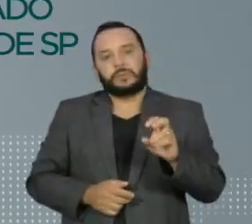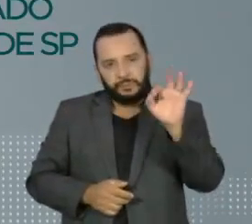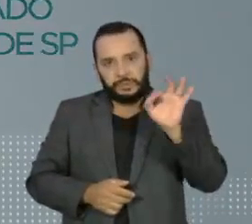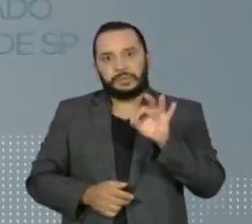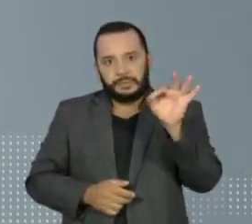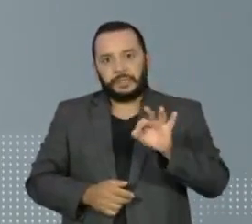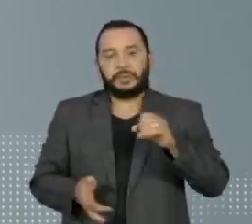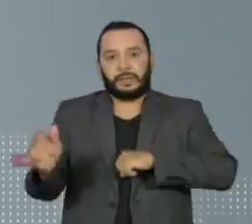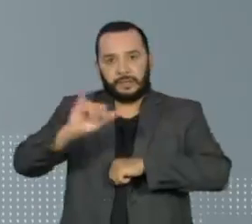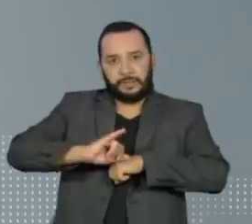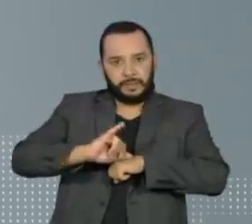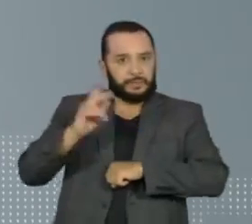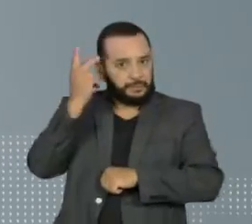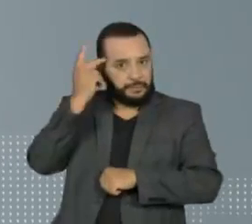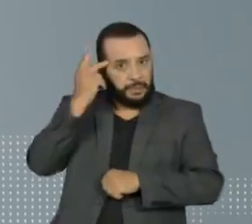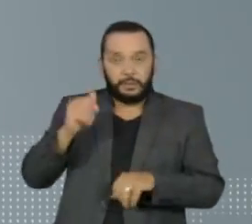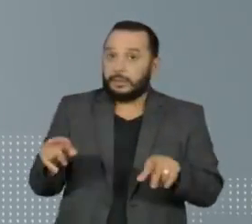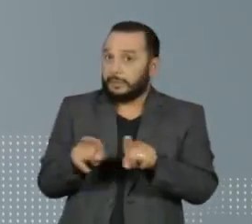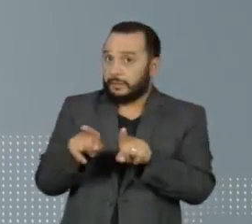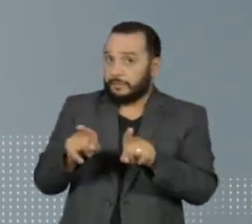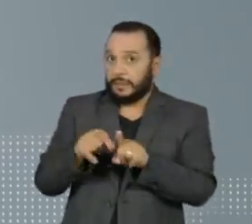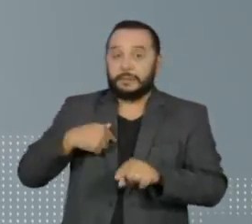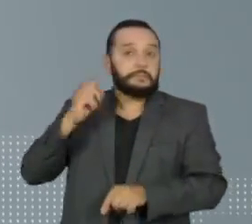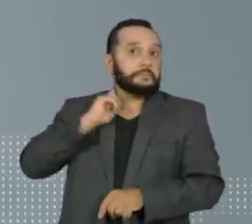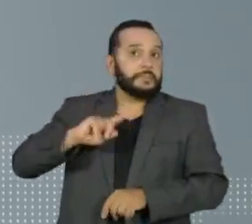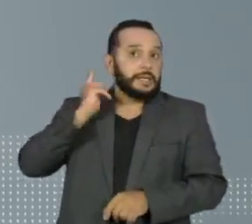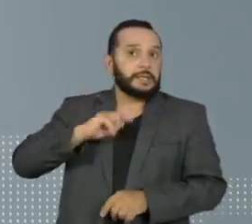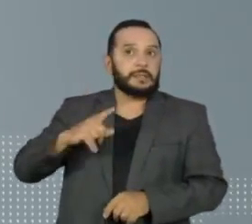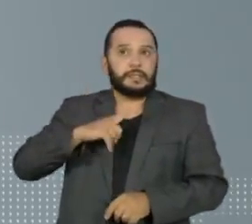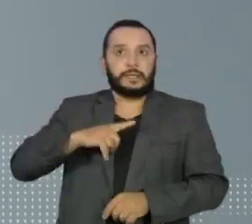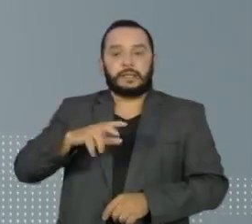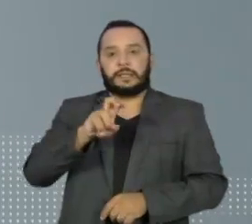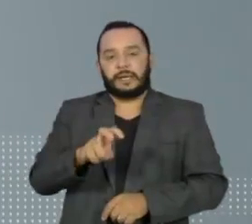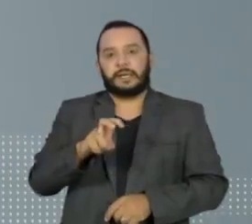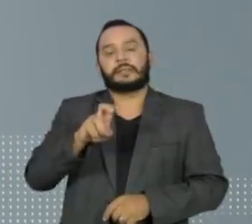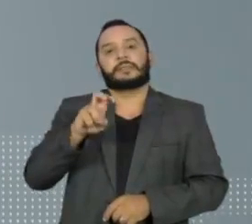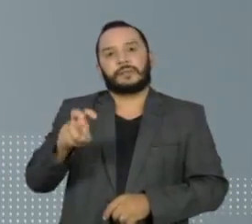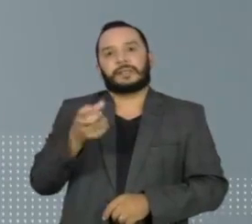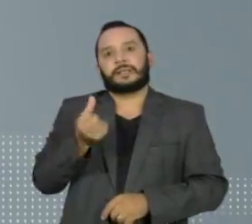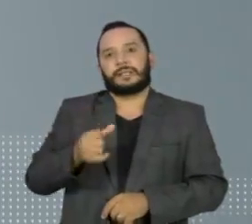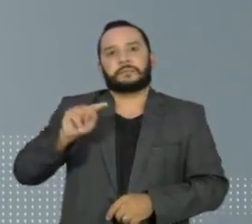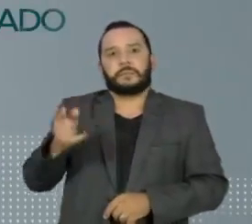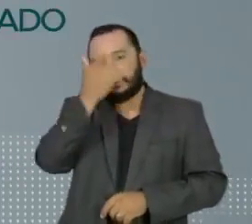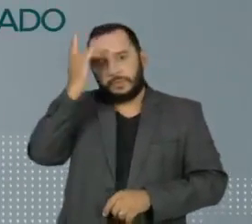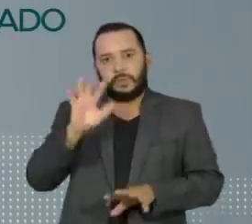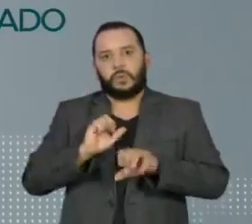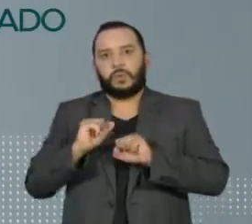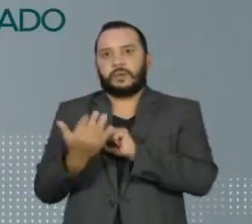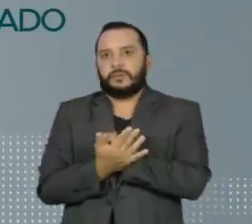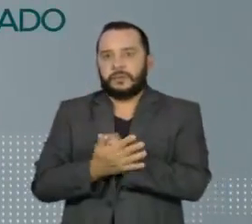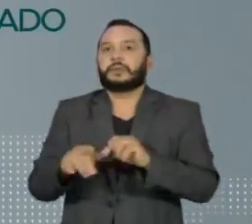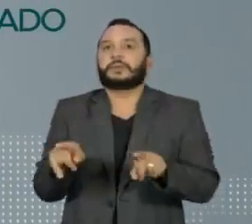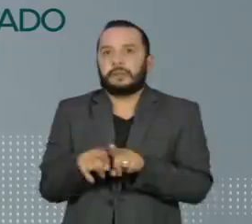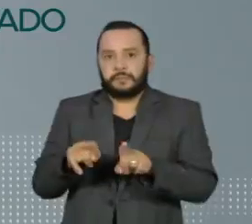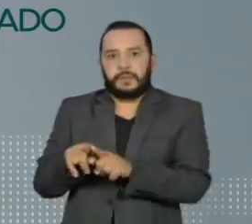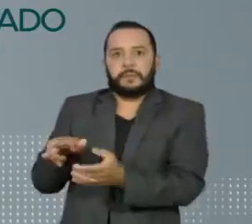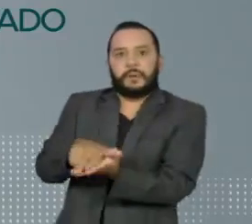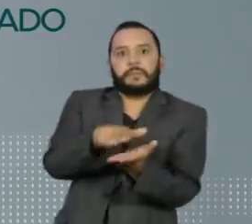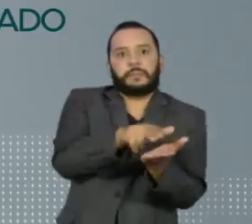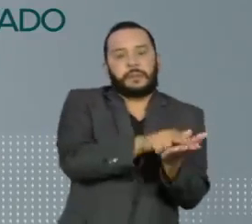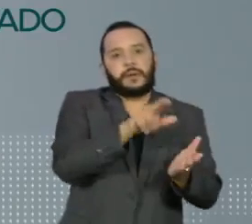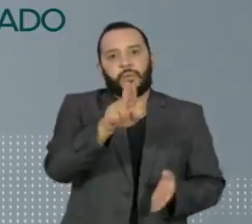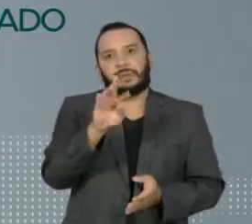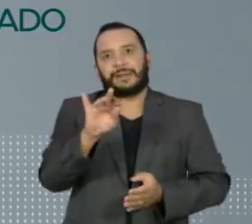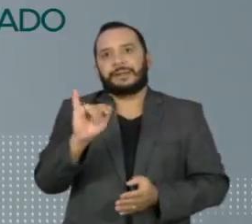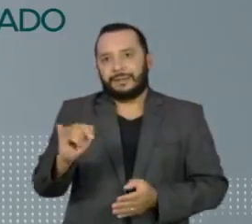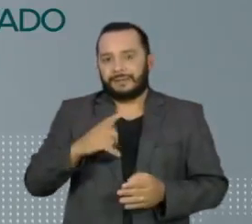na Grande São Paulo. Minas Gerais vem a seguir, com 556 mil infectados e ocupação maior das UTIs